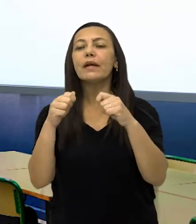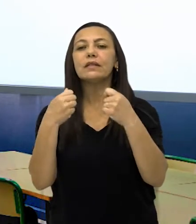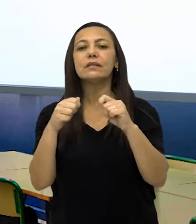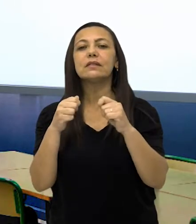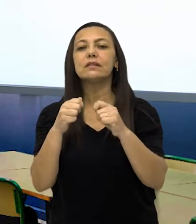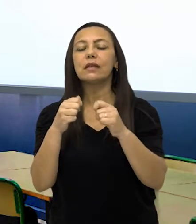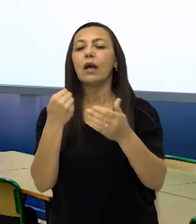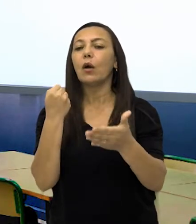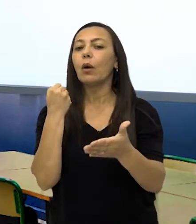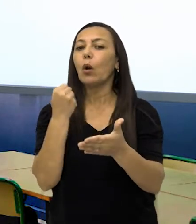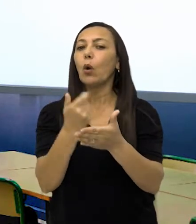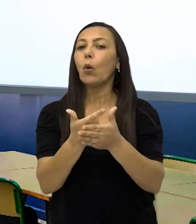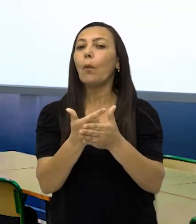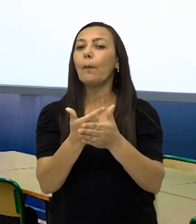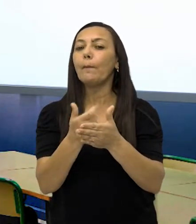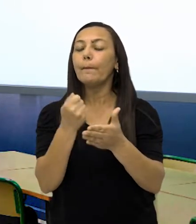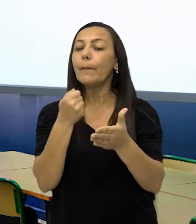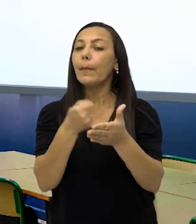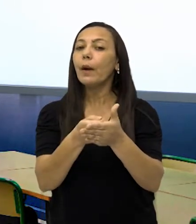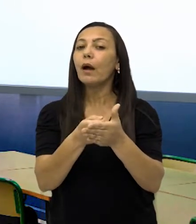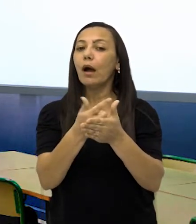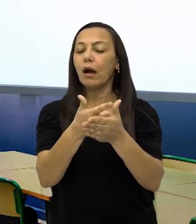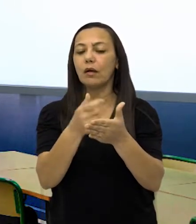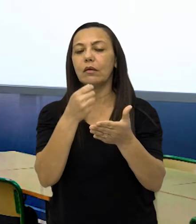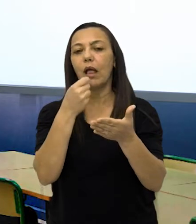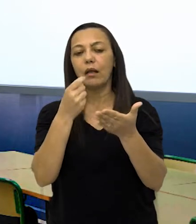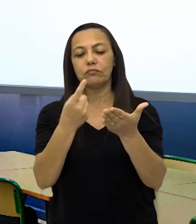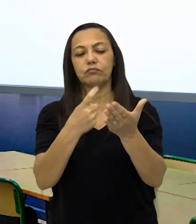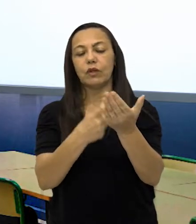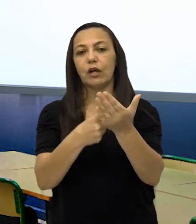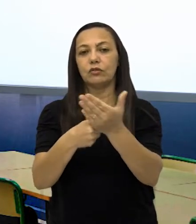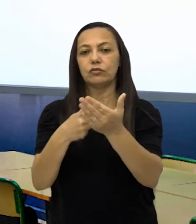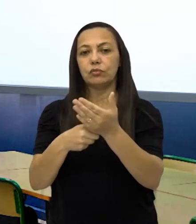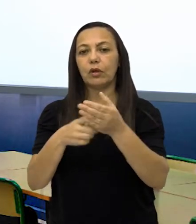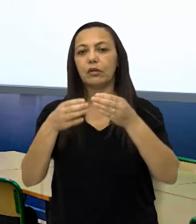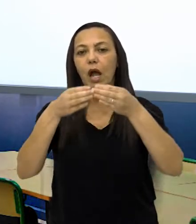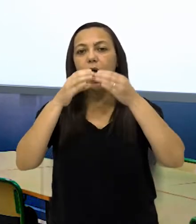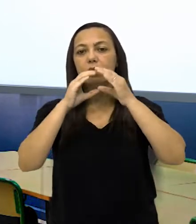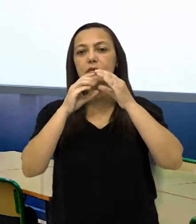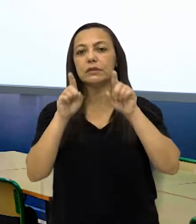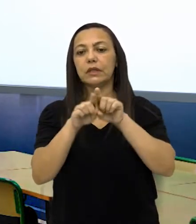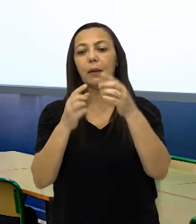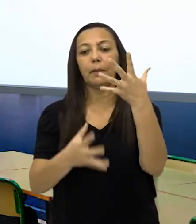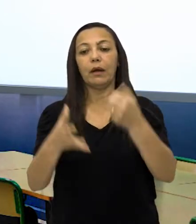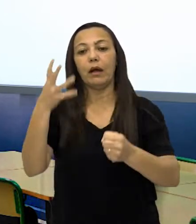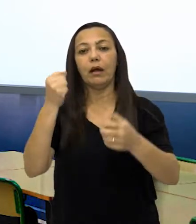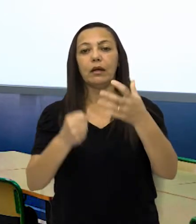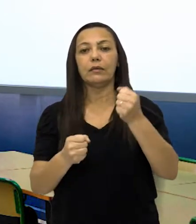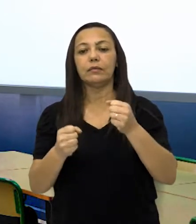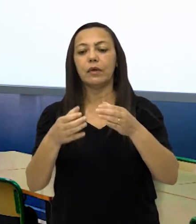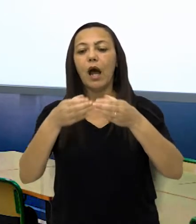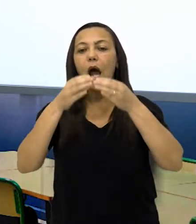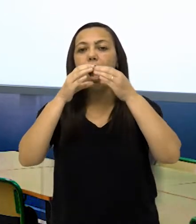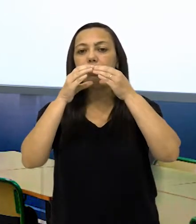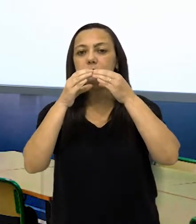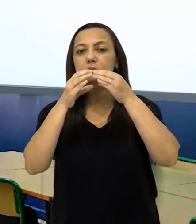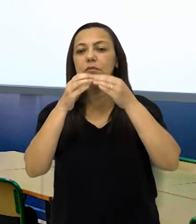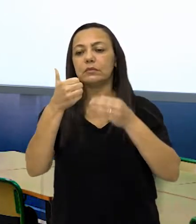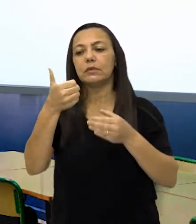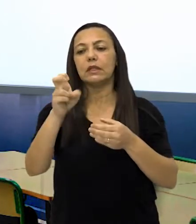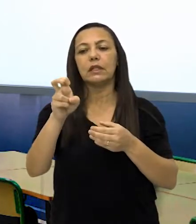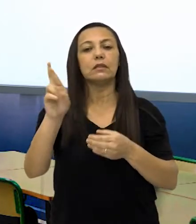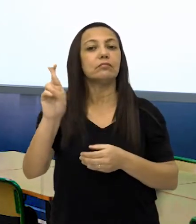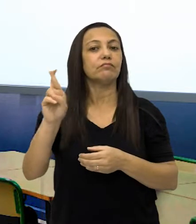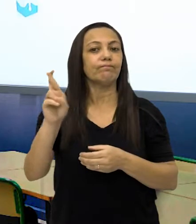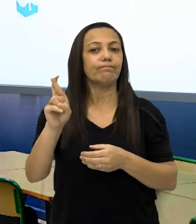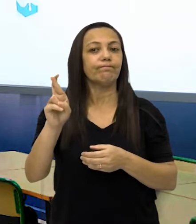para comprar um cachorro quente com um hambúrguer e uma caixa de leite? Vamos lá. O hambúrguer ele custa R$